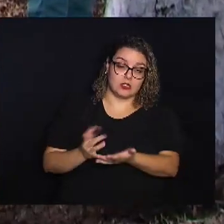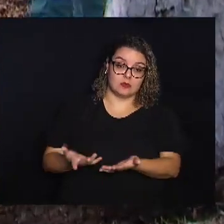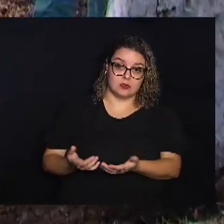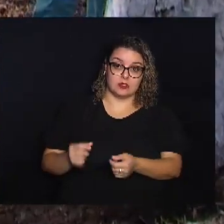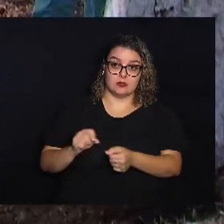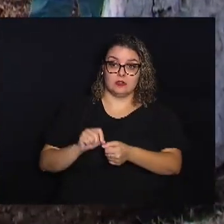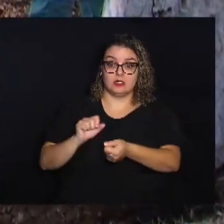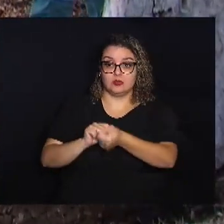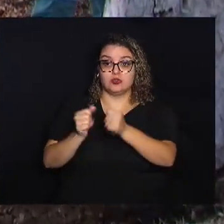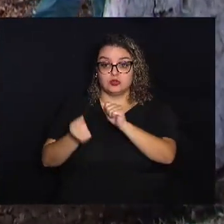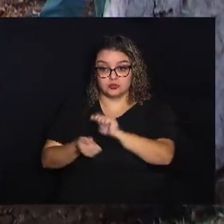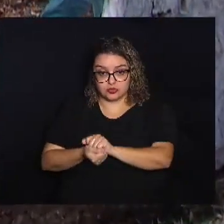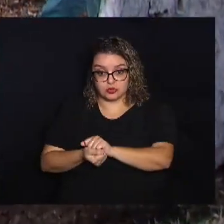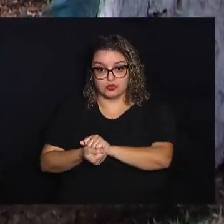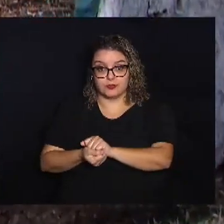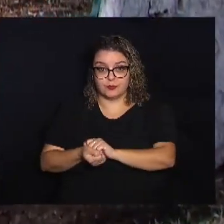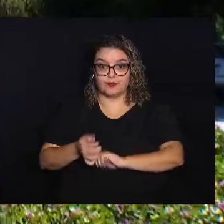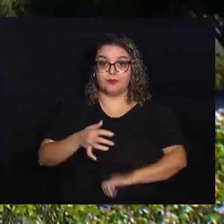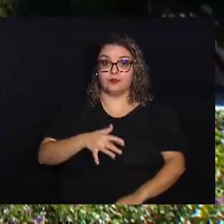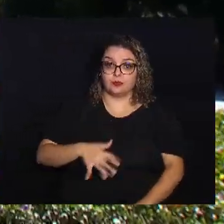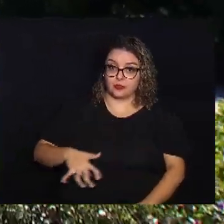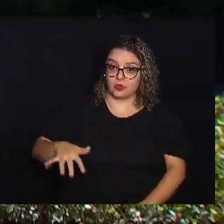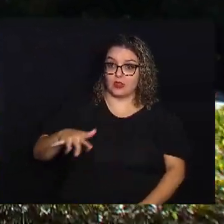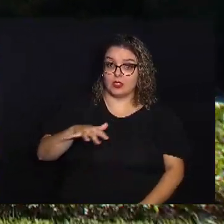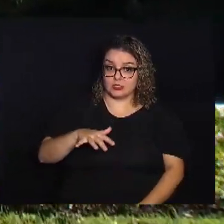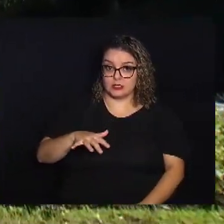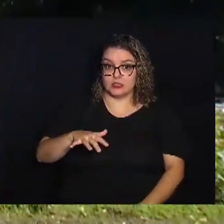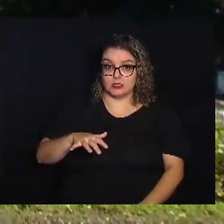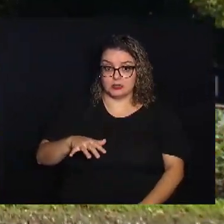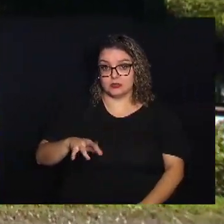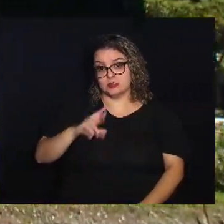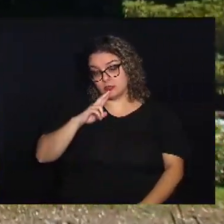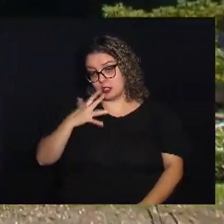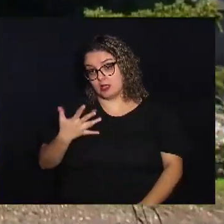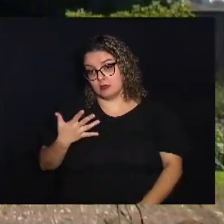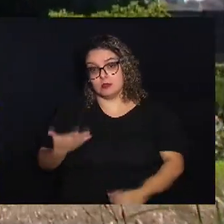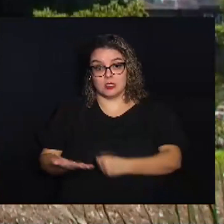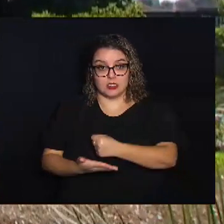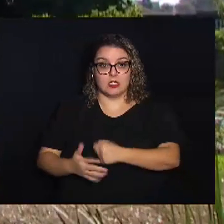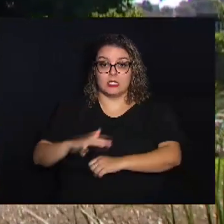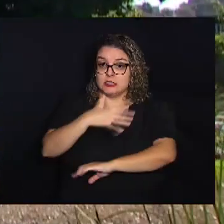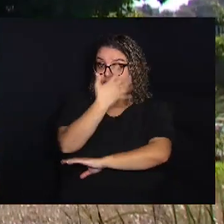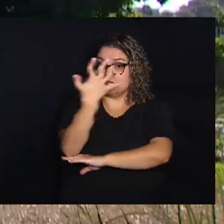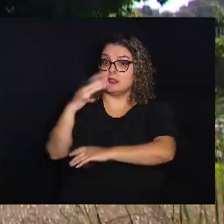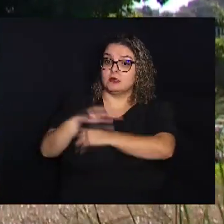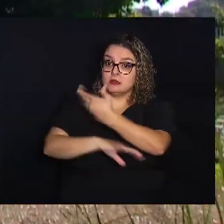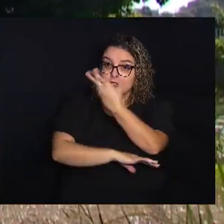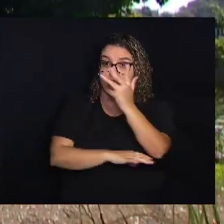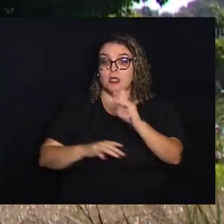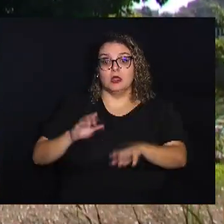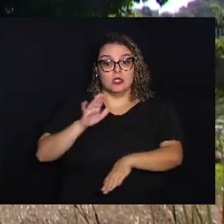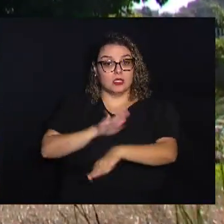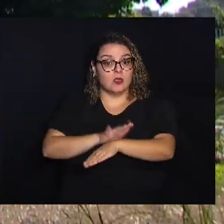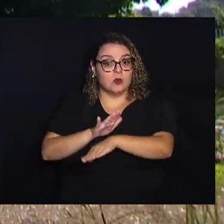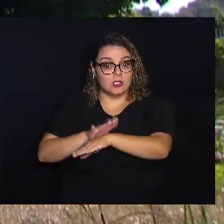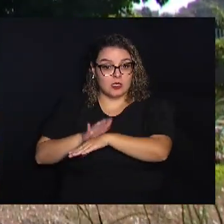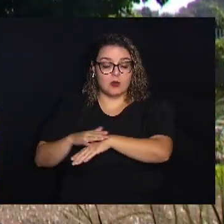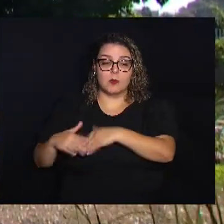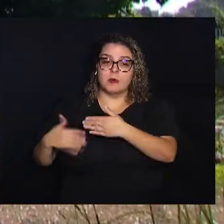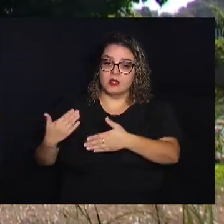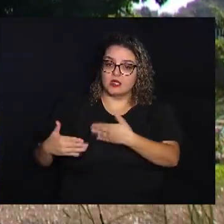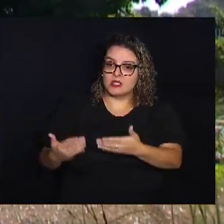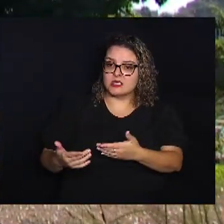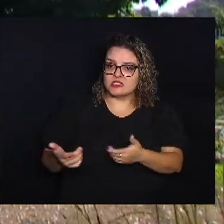adaptação através dessas soluções baseadas na natureza Onde auxiliem o processo de